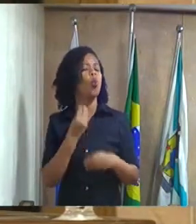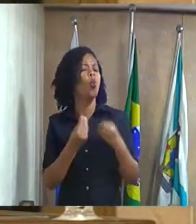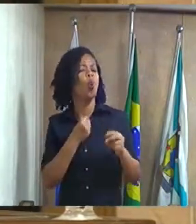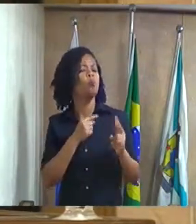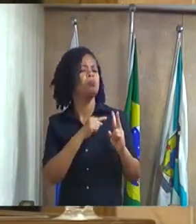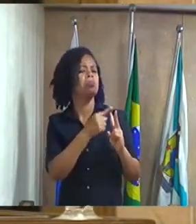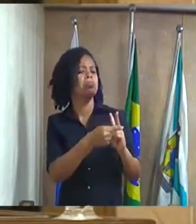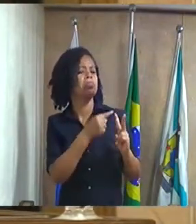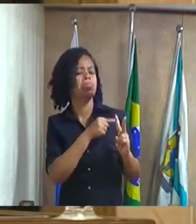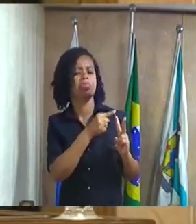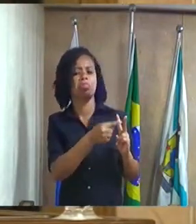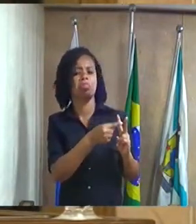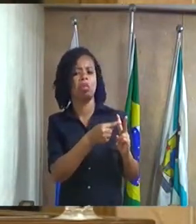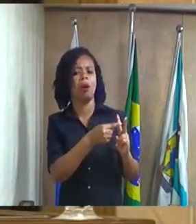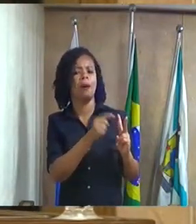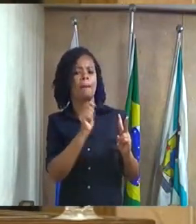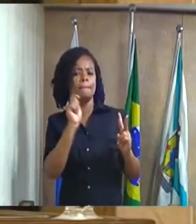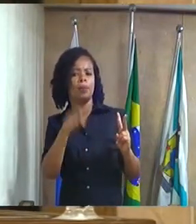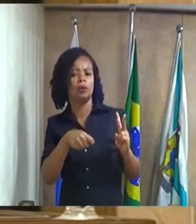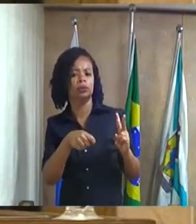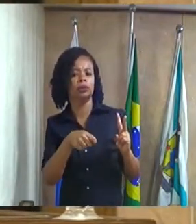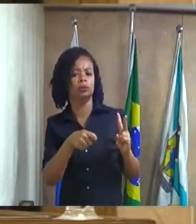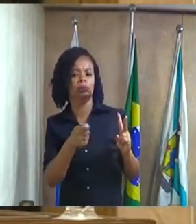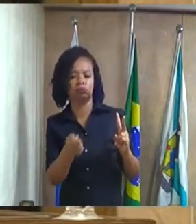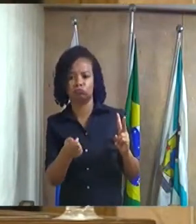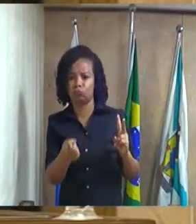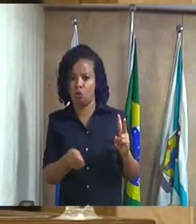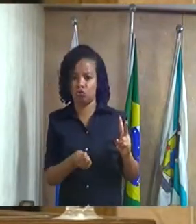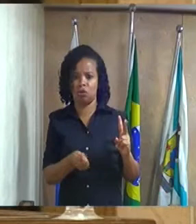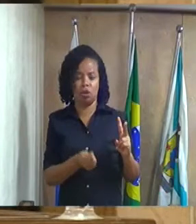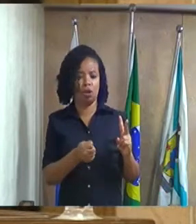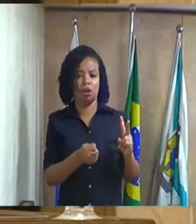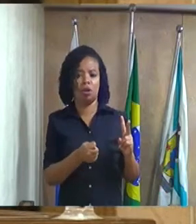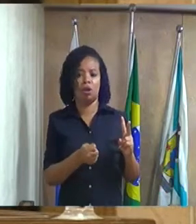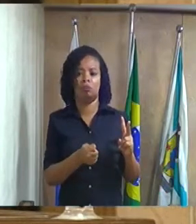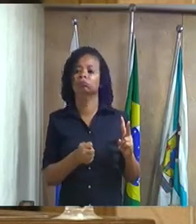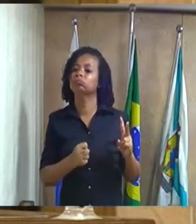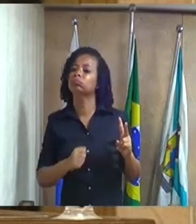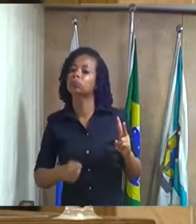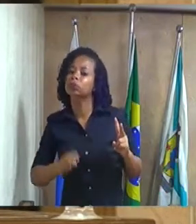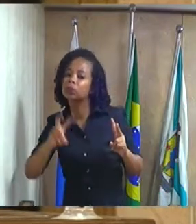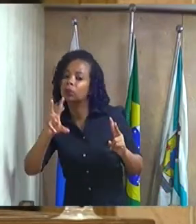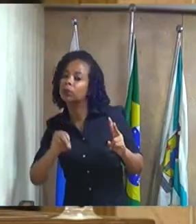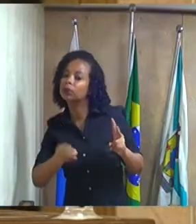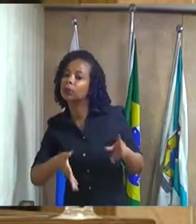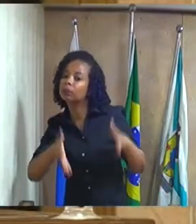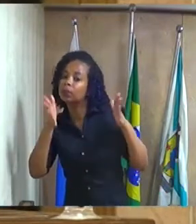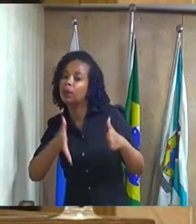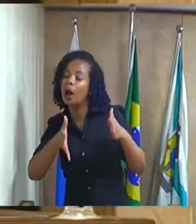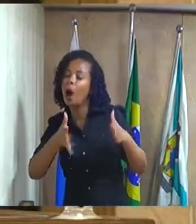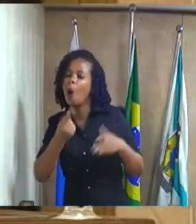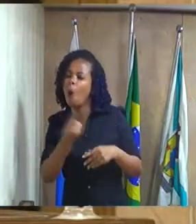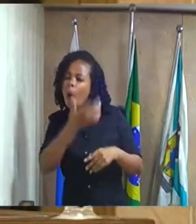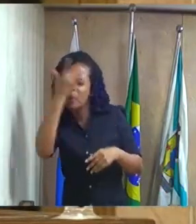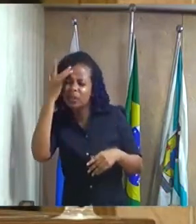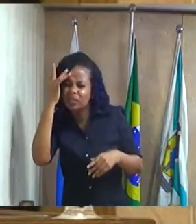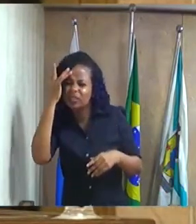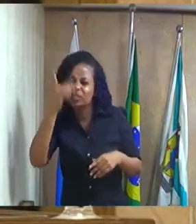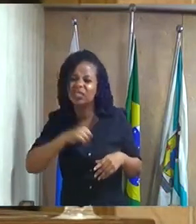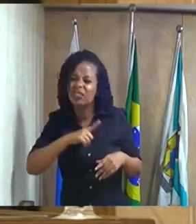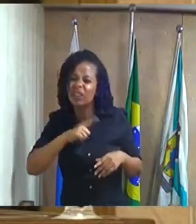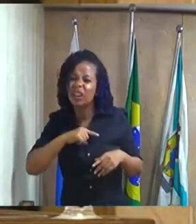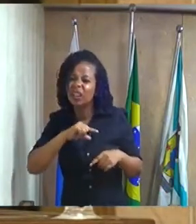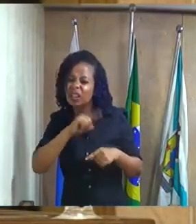controlam ali quase 50 apartamentos que foram vendidos e se alguém tiver dúvida é simples vai ali no